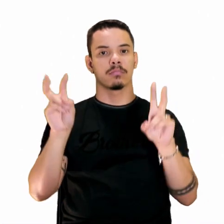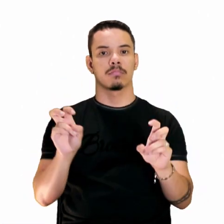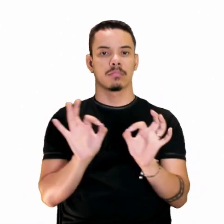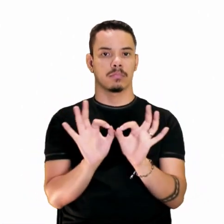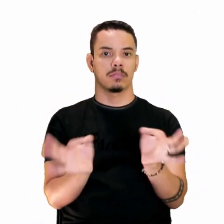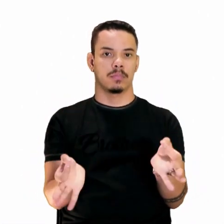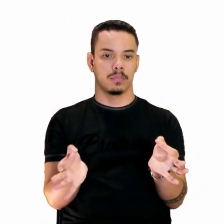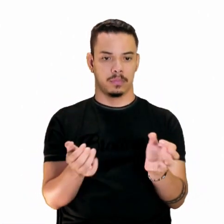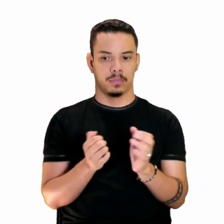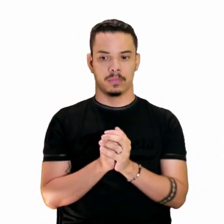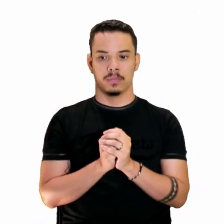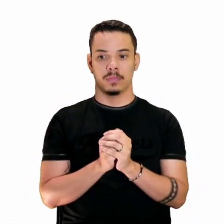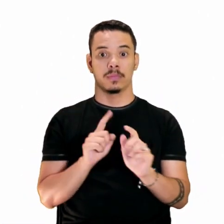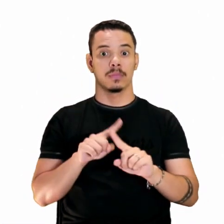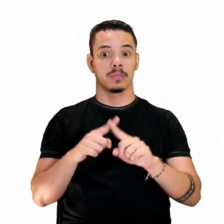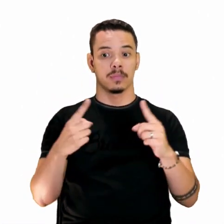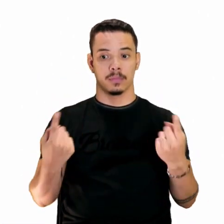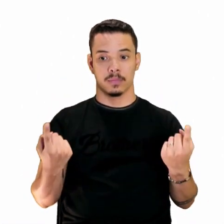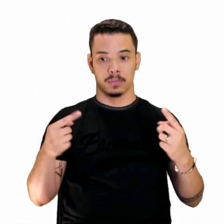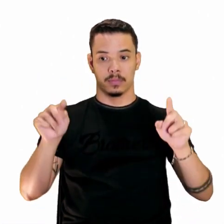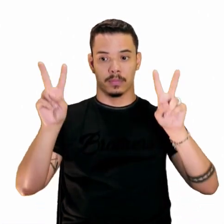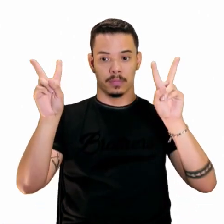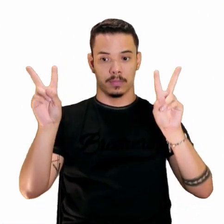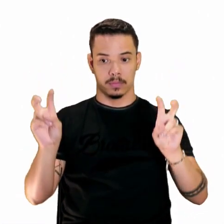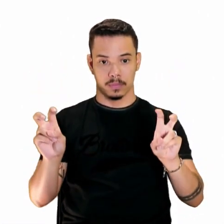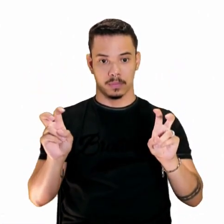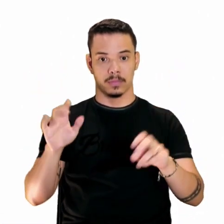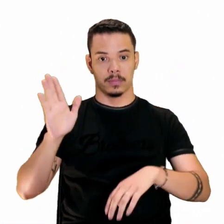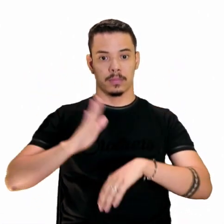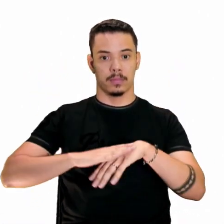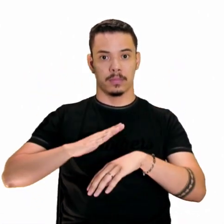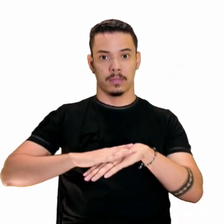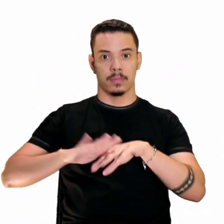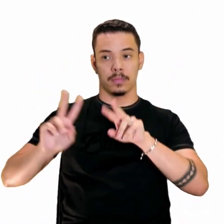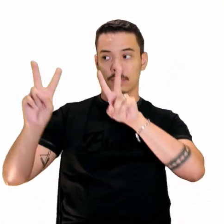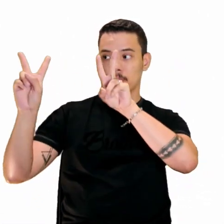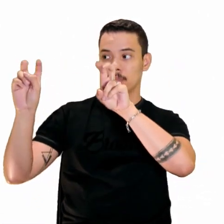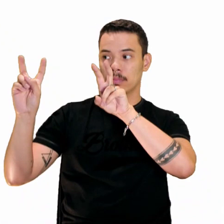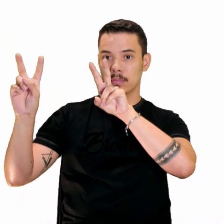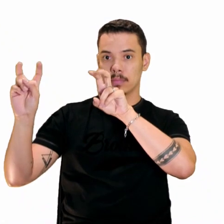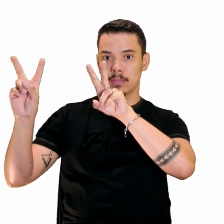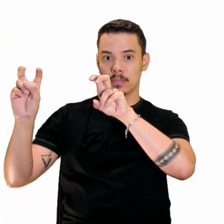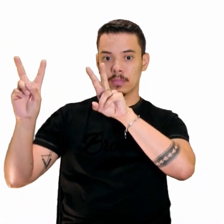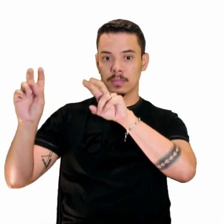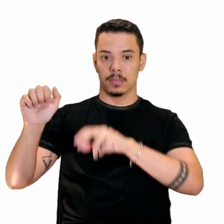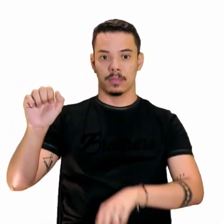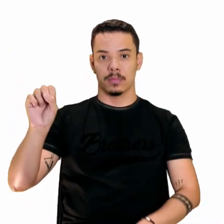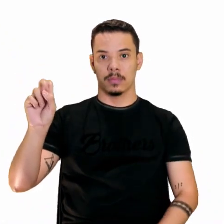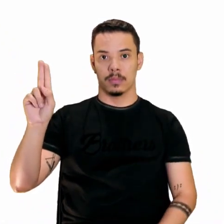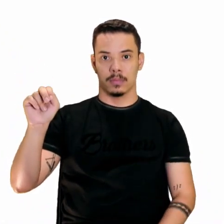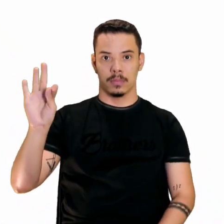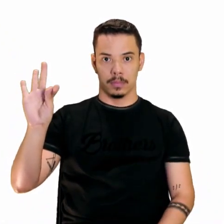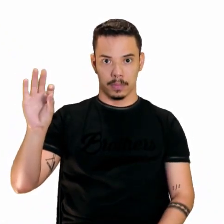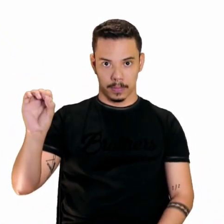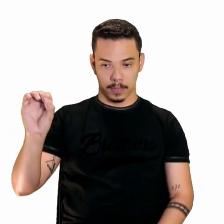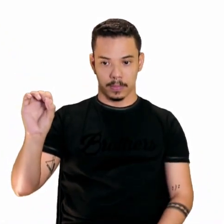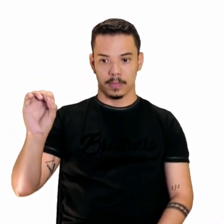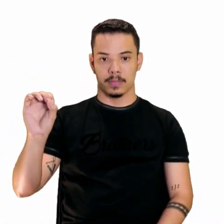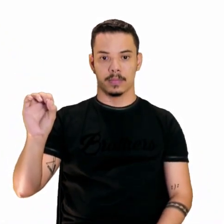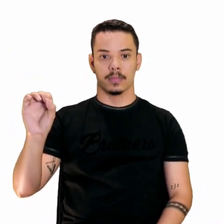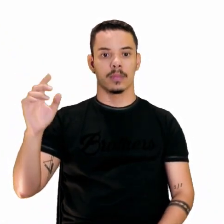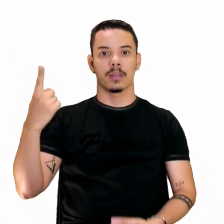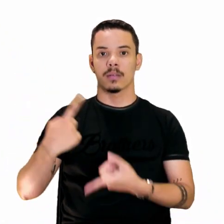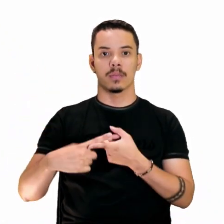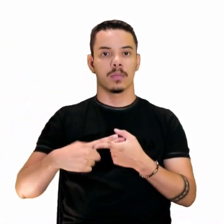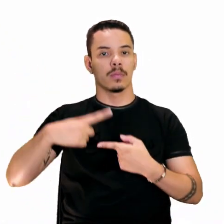simples. Mas esse título é o assunto. Esse assunto, ele vai ser